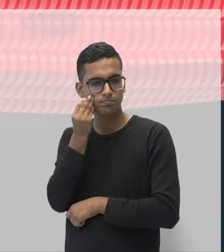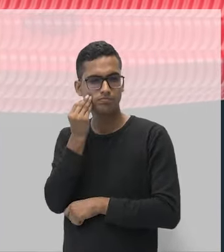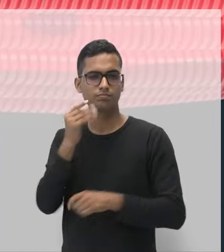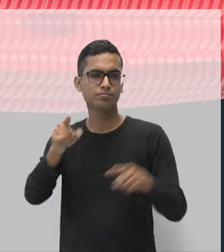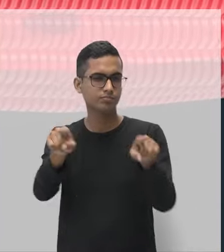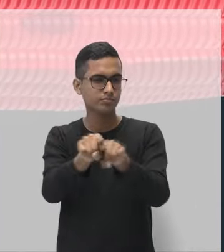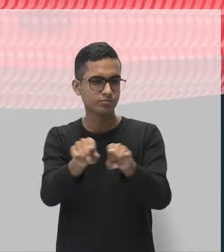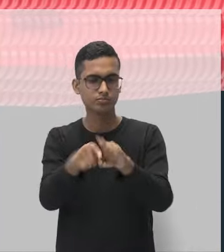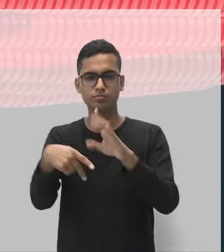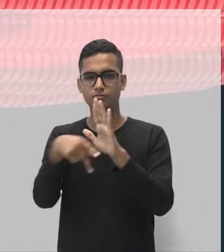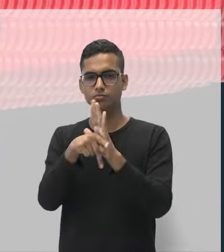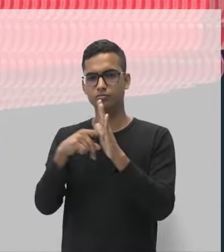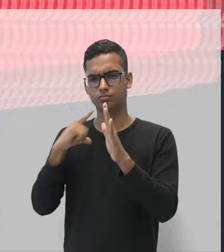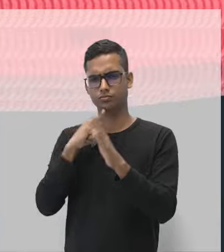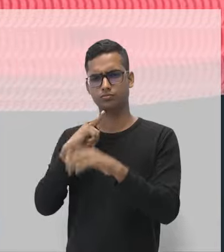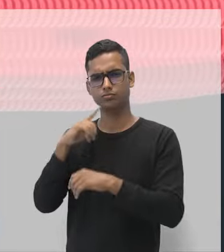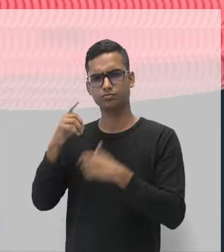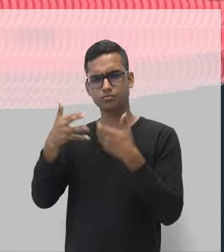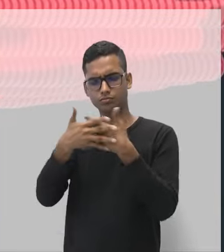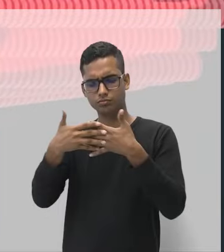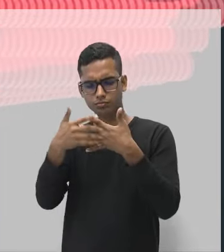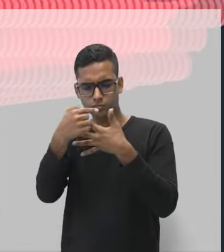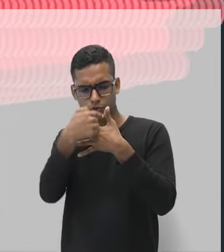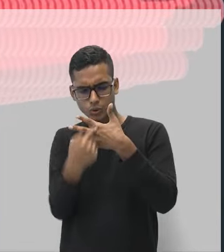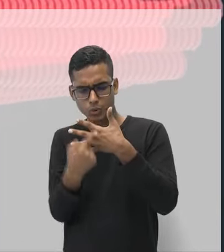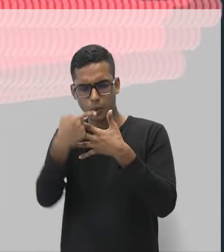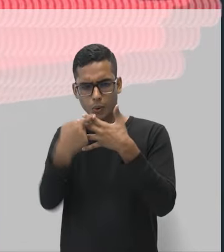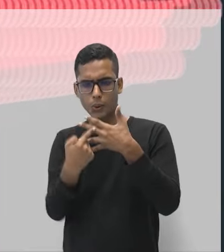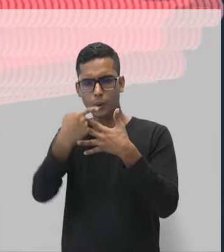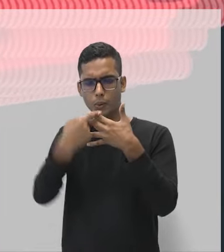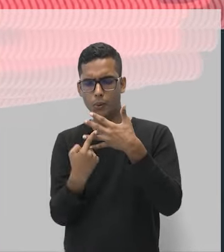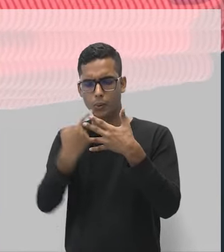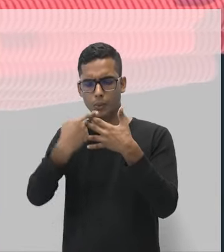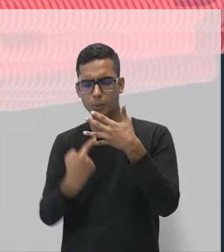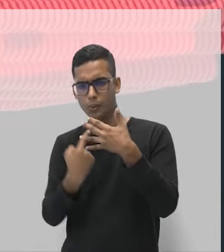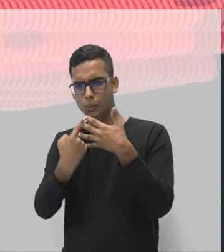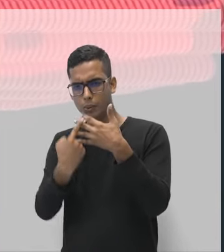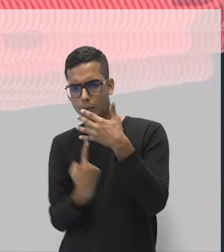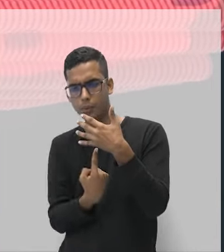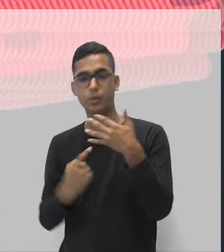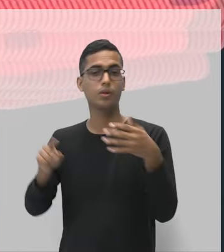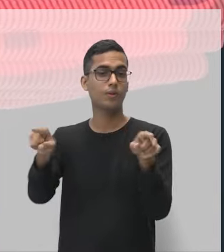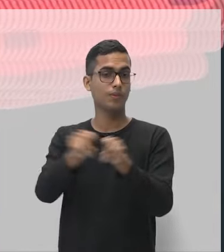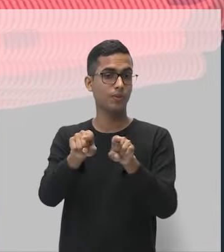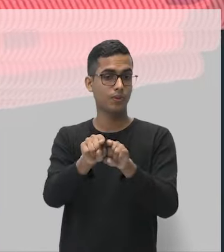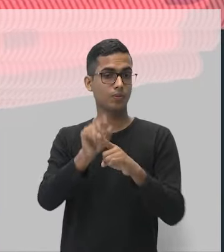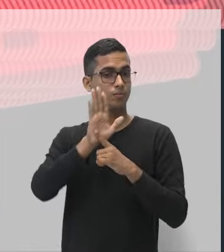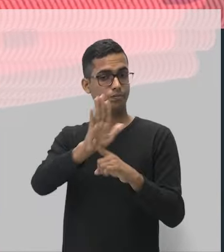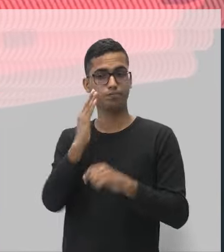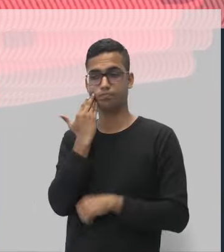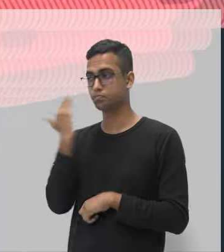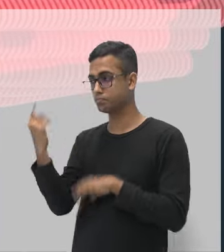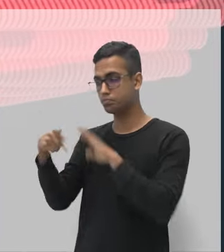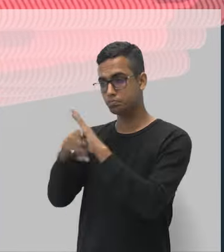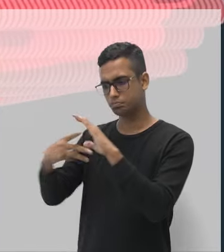também as estrias, certo? E o tecido com as células contendo